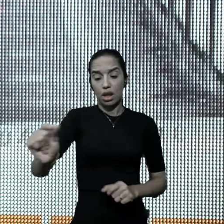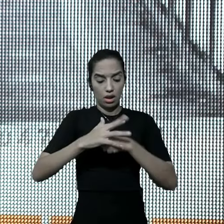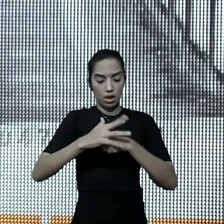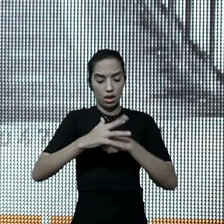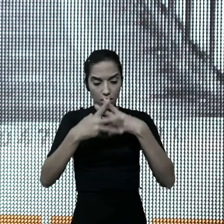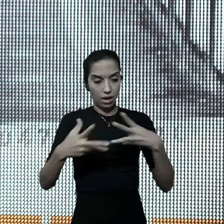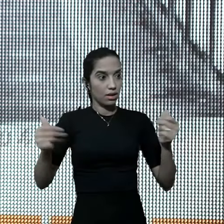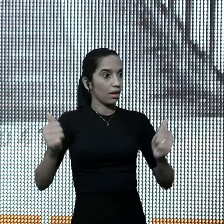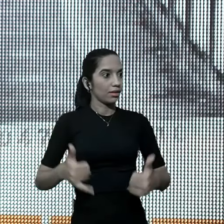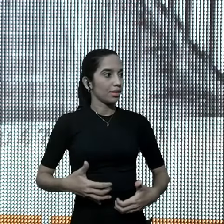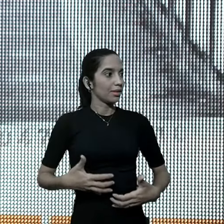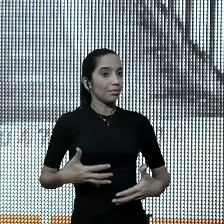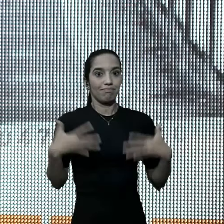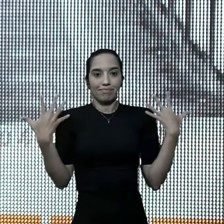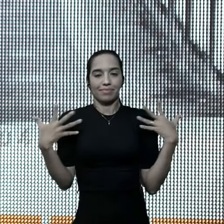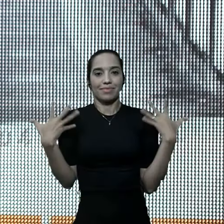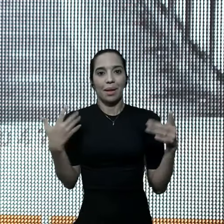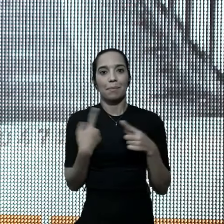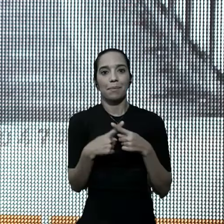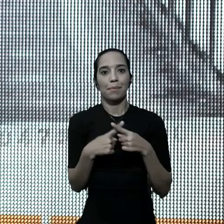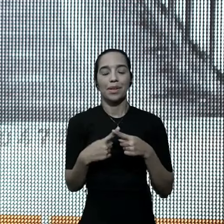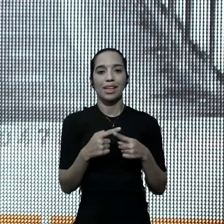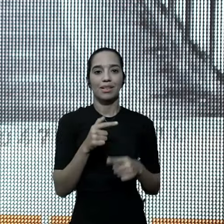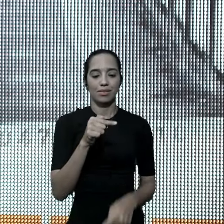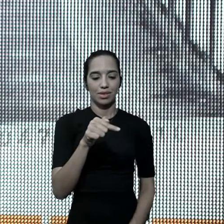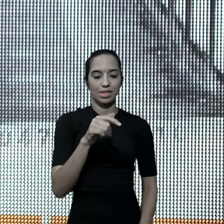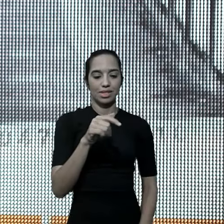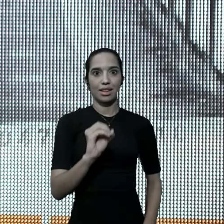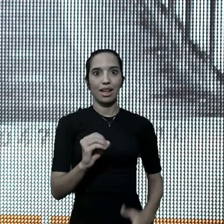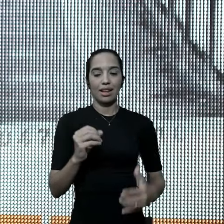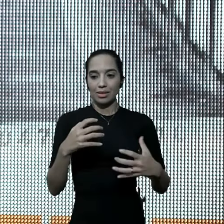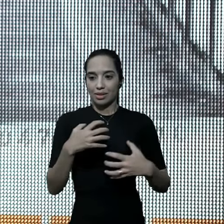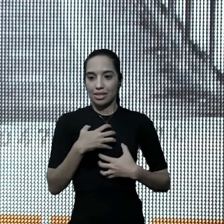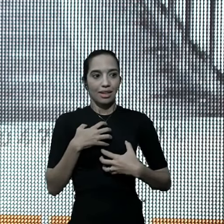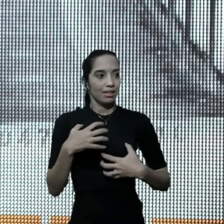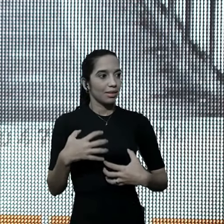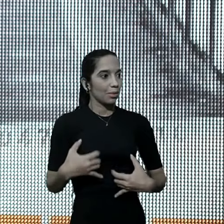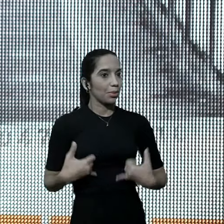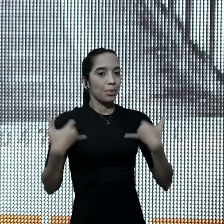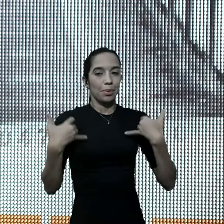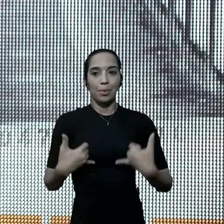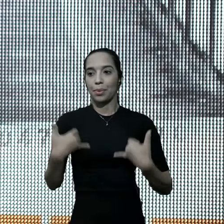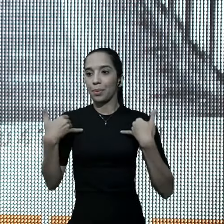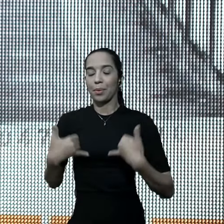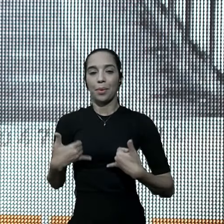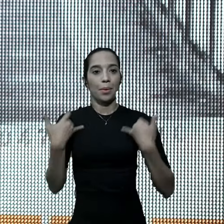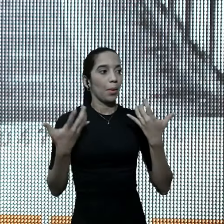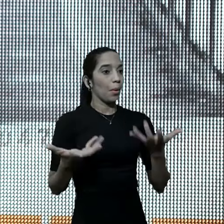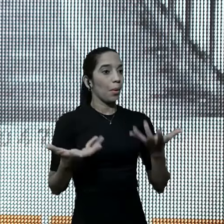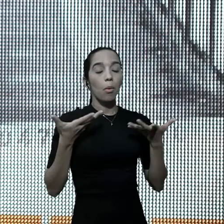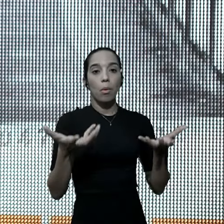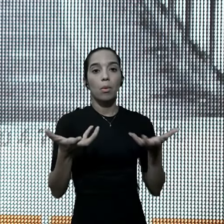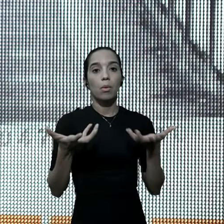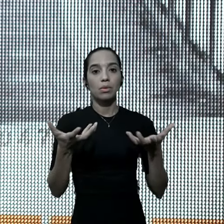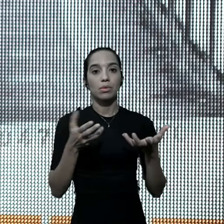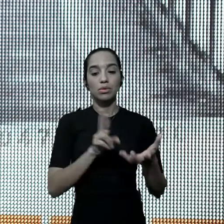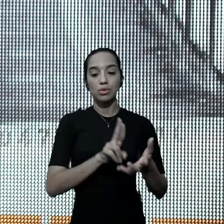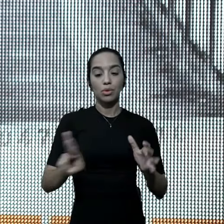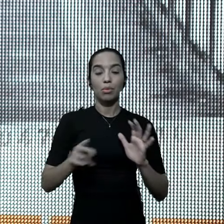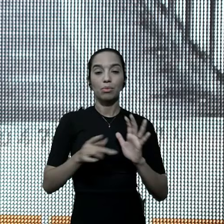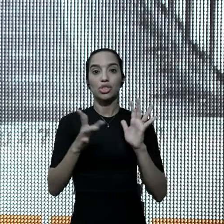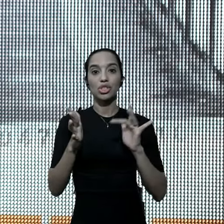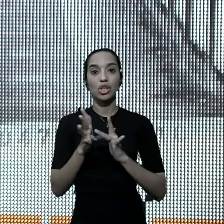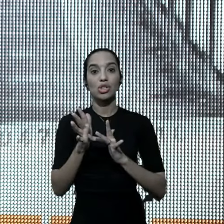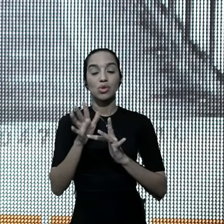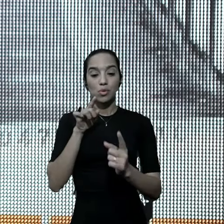enfermos, e eles se empolgaram, porque os setenta, se empolgam, quando estão fazendo, algo, pelo nome de Jesus,